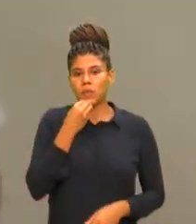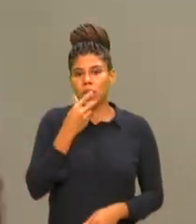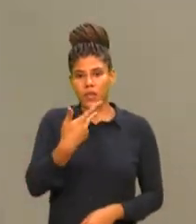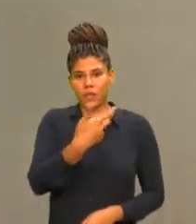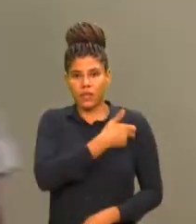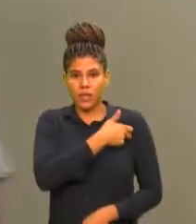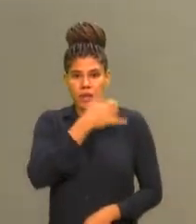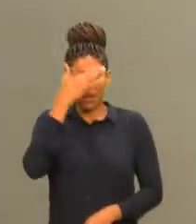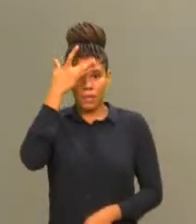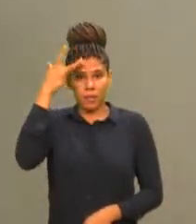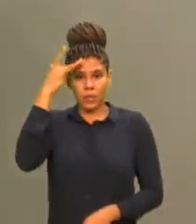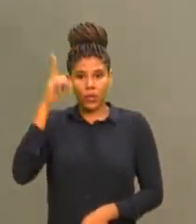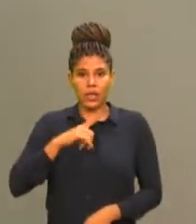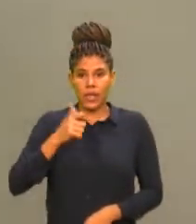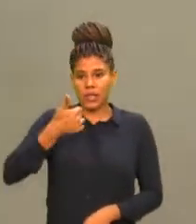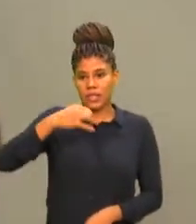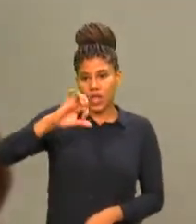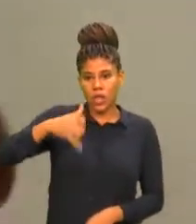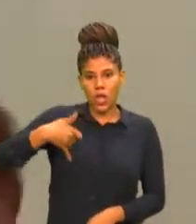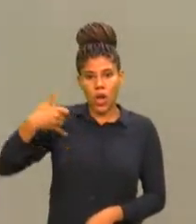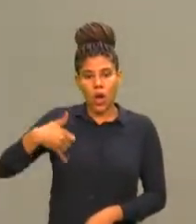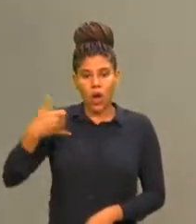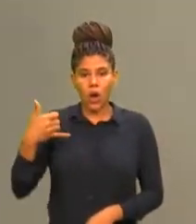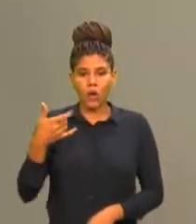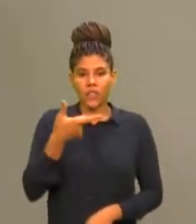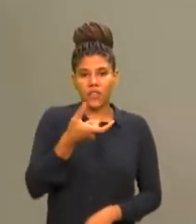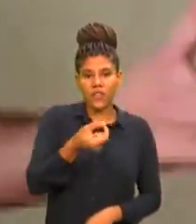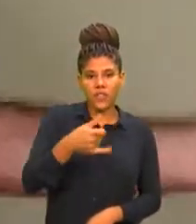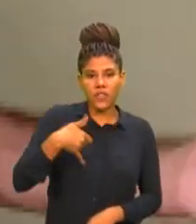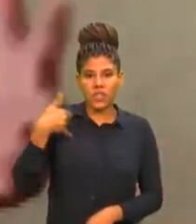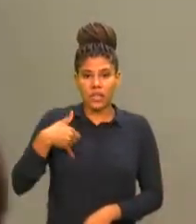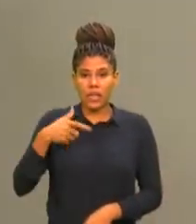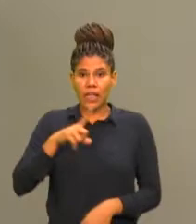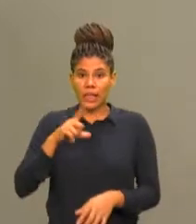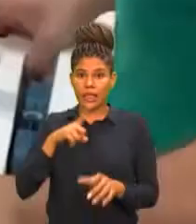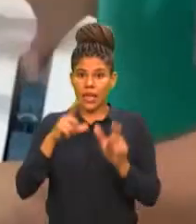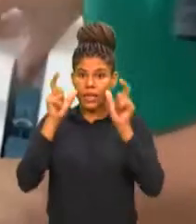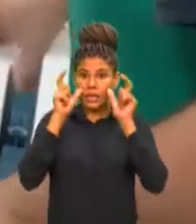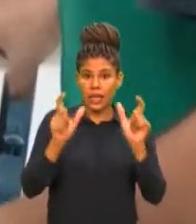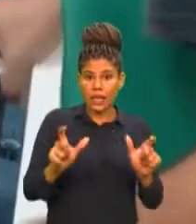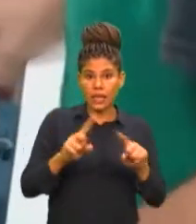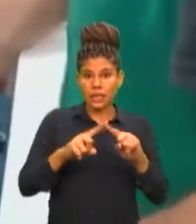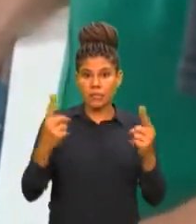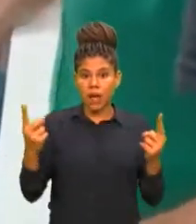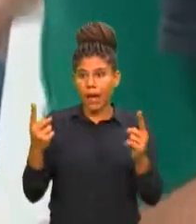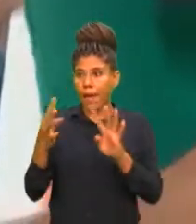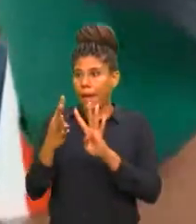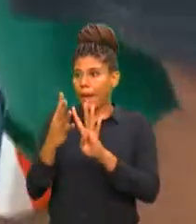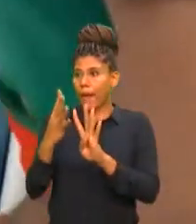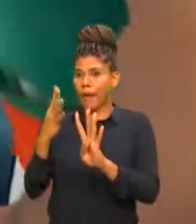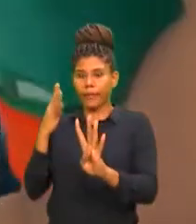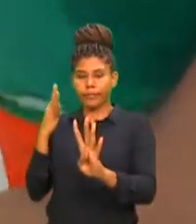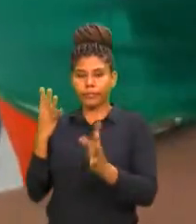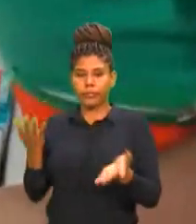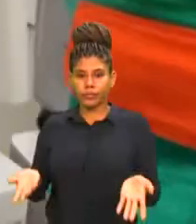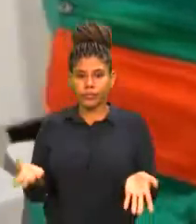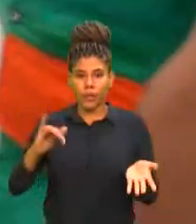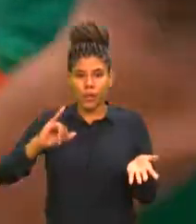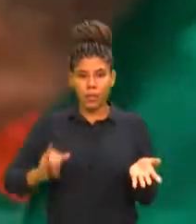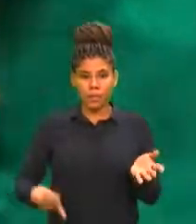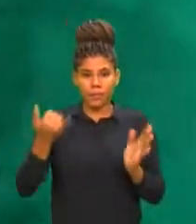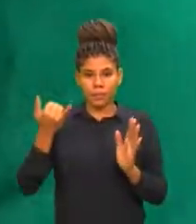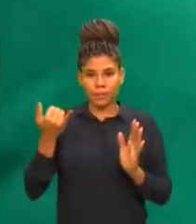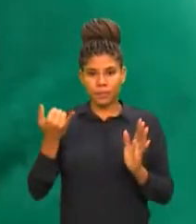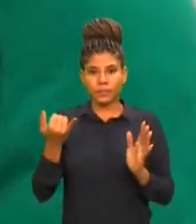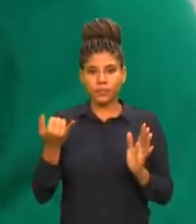19 anos, 20 anos, 30 anos de idade, que têm interesse, mas não chegou à sua vez. Para que o aproveitamento da chamada xepa da